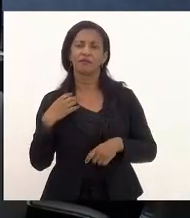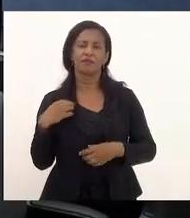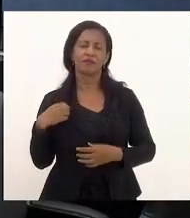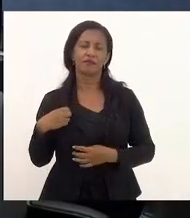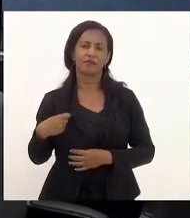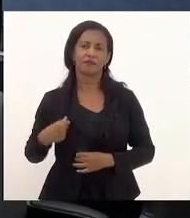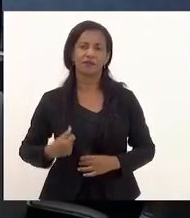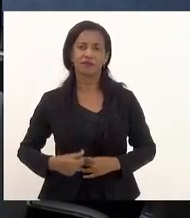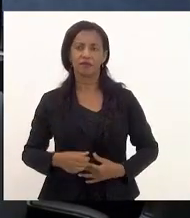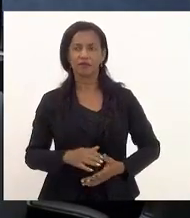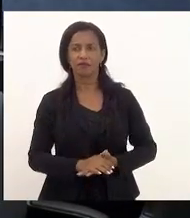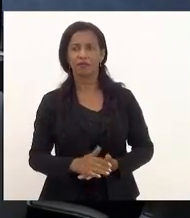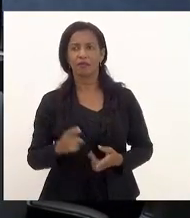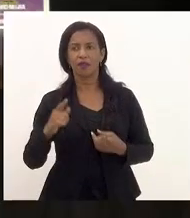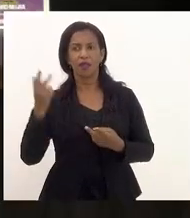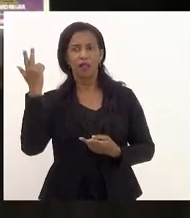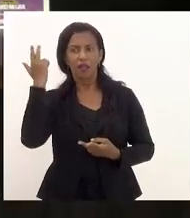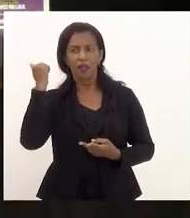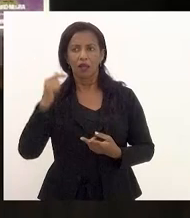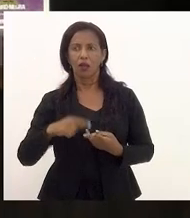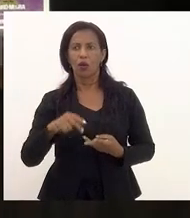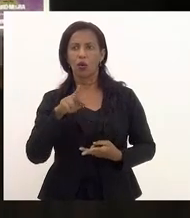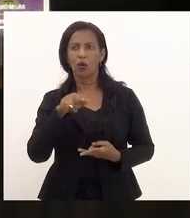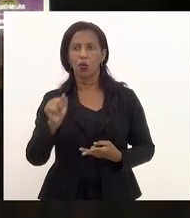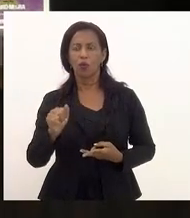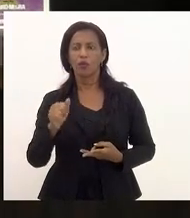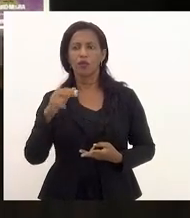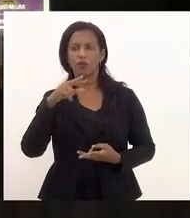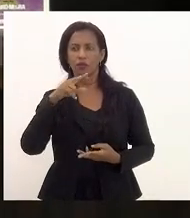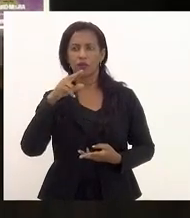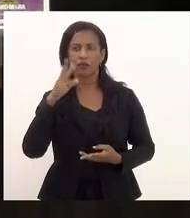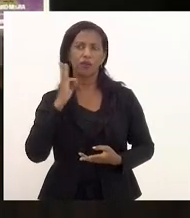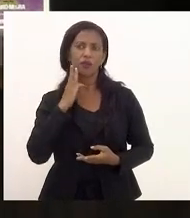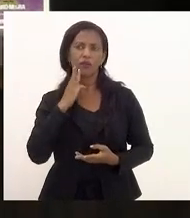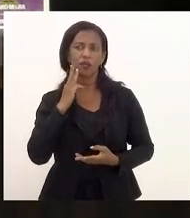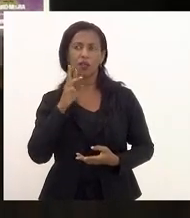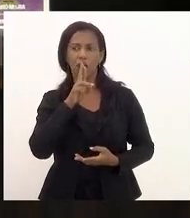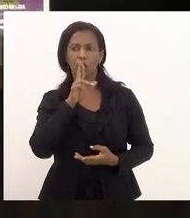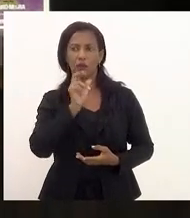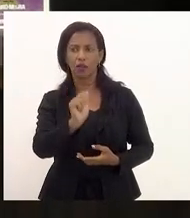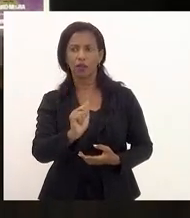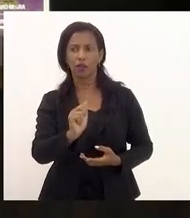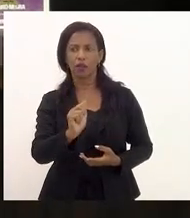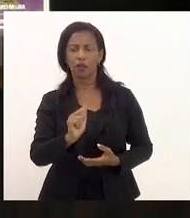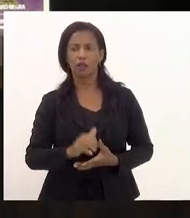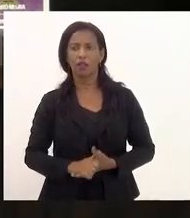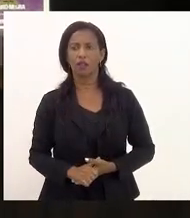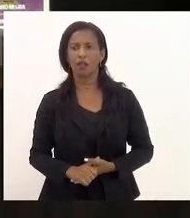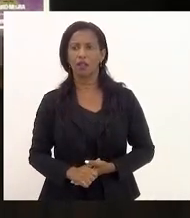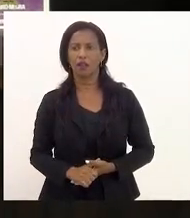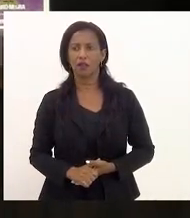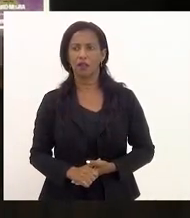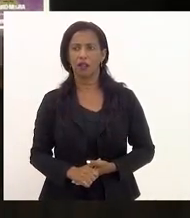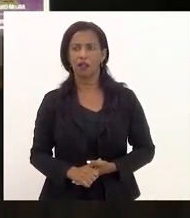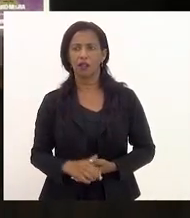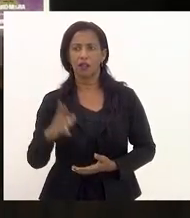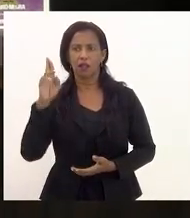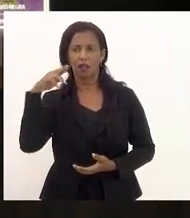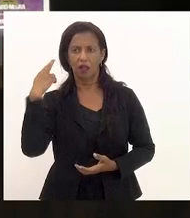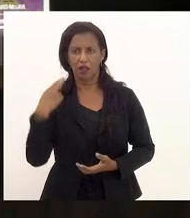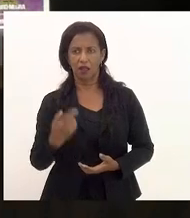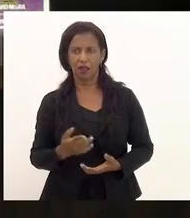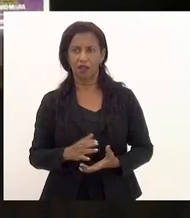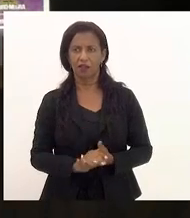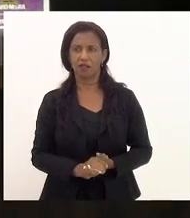Ok, estão escritos o deputado Eleomar, Rubens Bontempo, Valdeck, Rodrigo Amorim, Renan, Renata